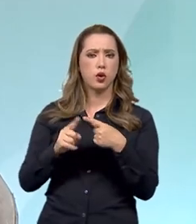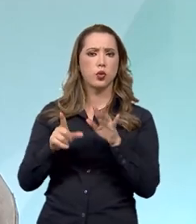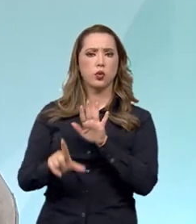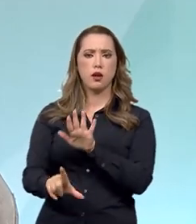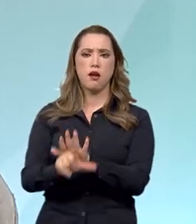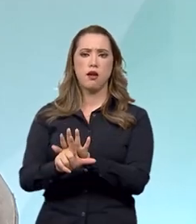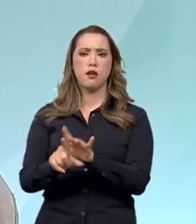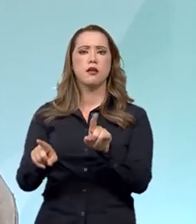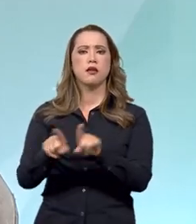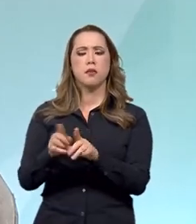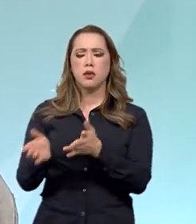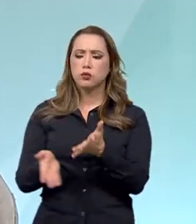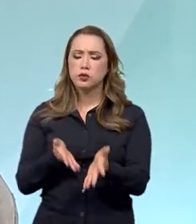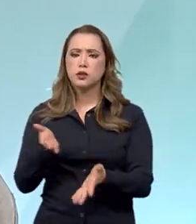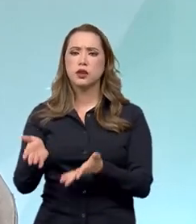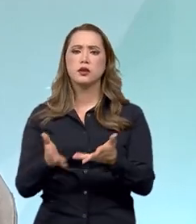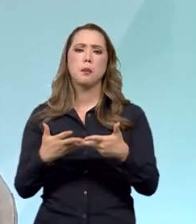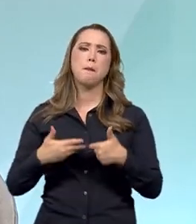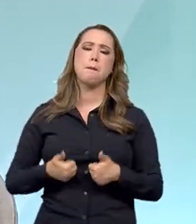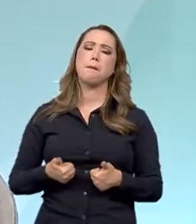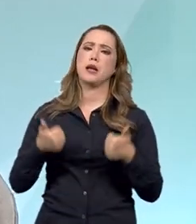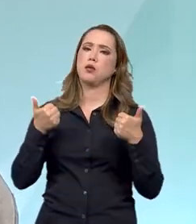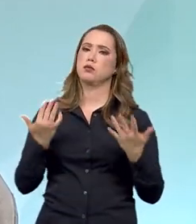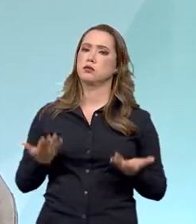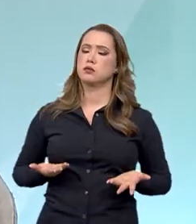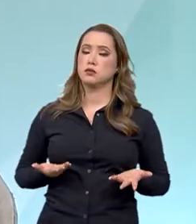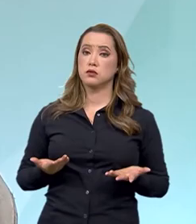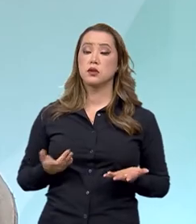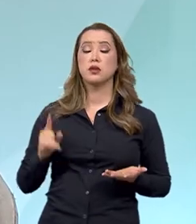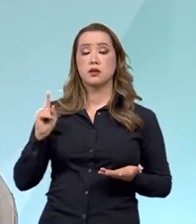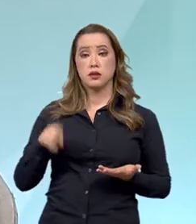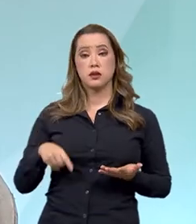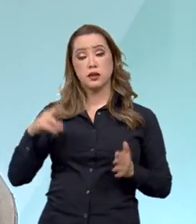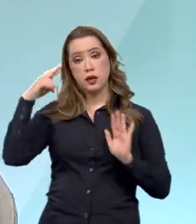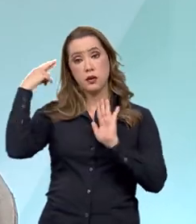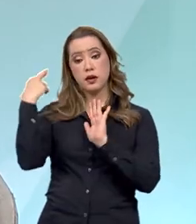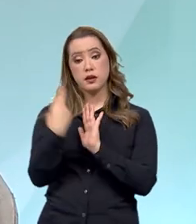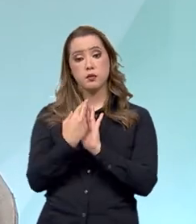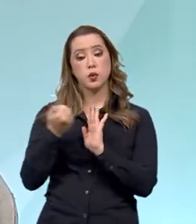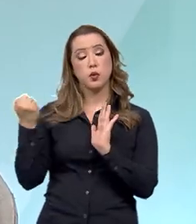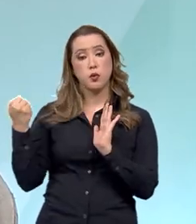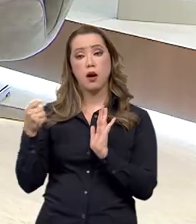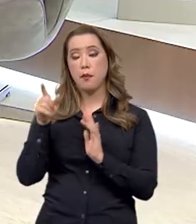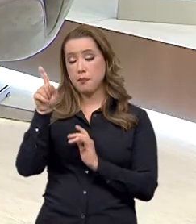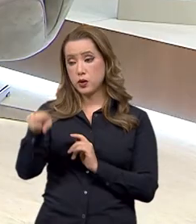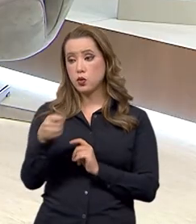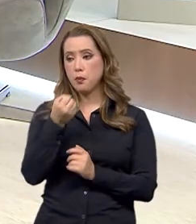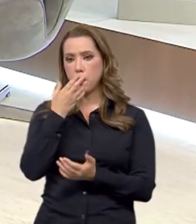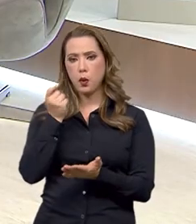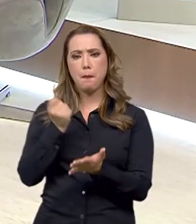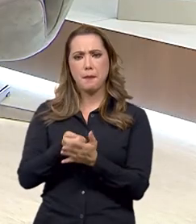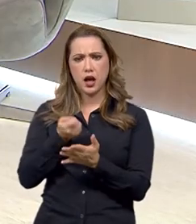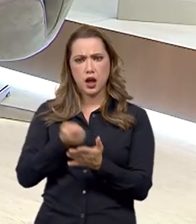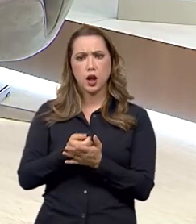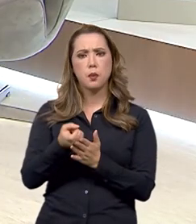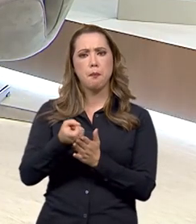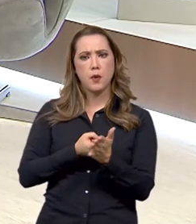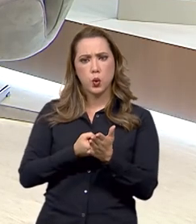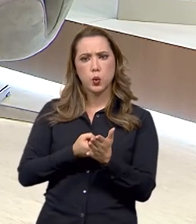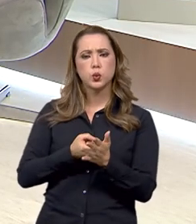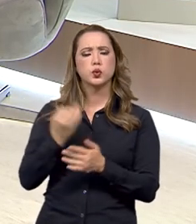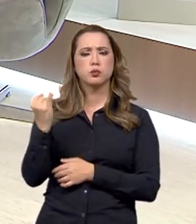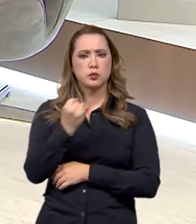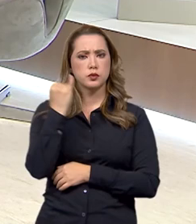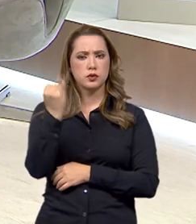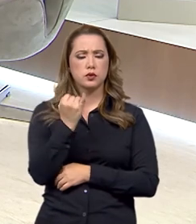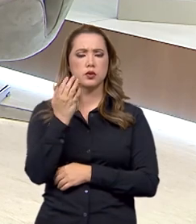ela também tem um tratamento mais favorecido, que é um respeito ao bom pagador de impostos, aquele que cumpre esse dever fundamental